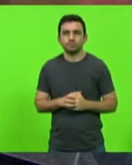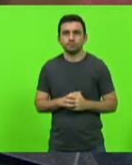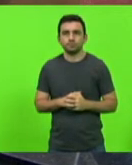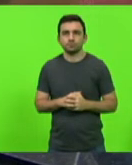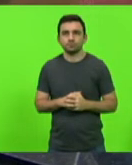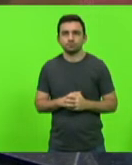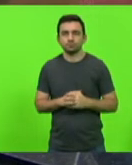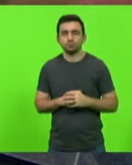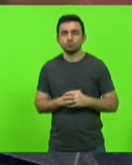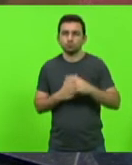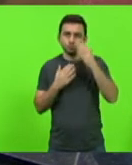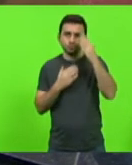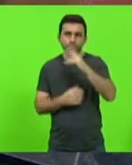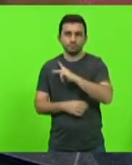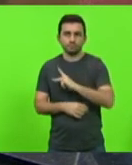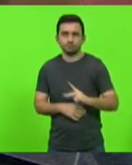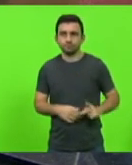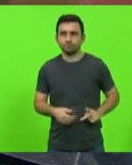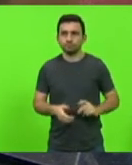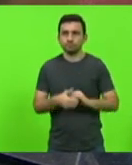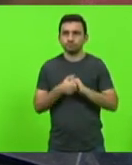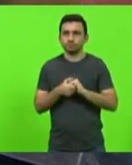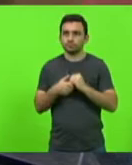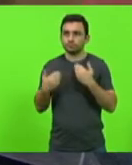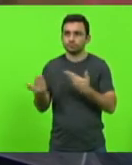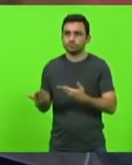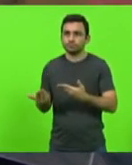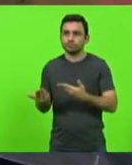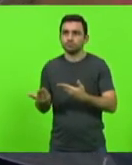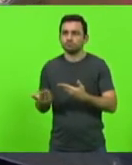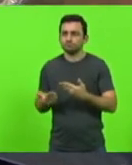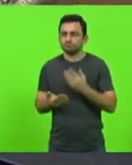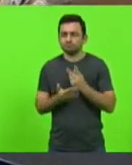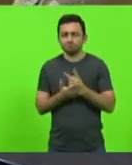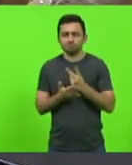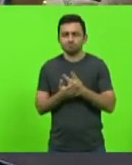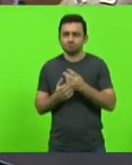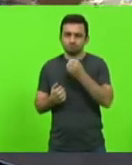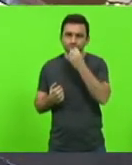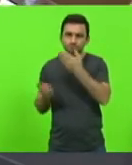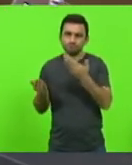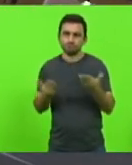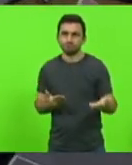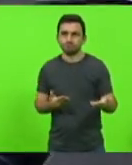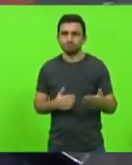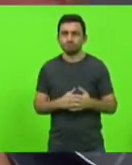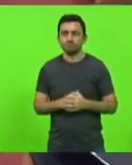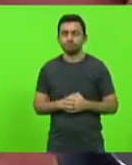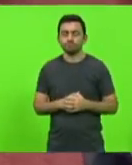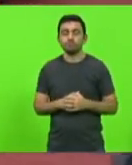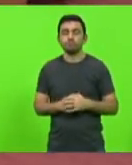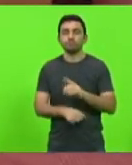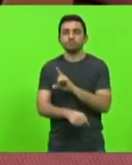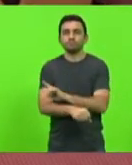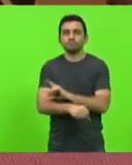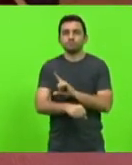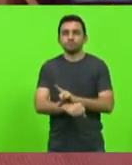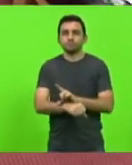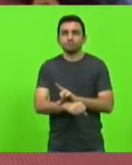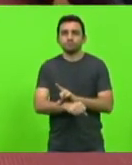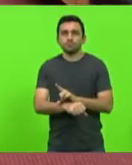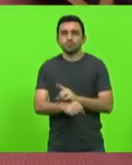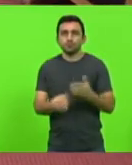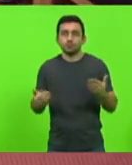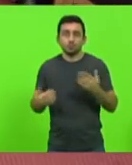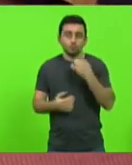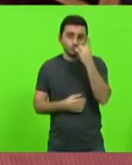Obrigado, presidente. Cumprimentar o coronel, seja sempre bem-vindo a esta casa. Em Lages, neste